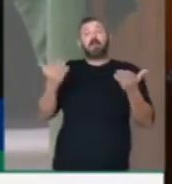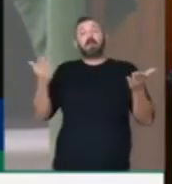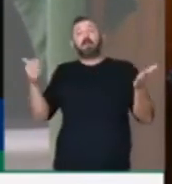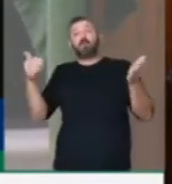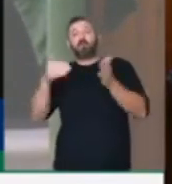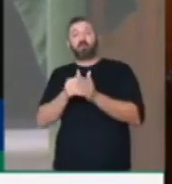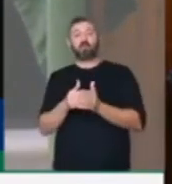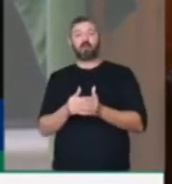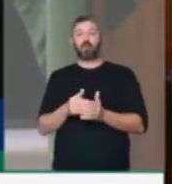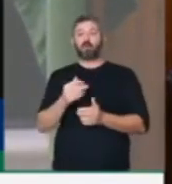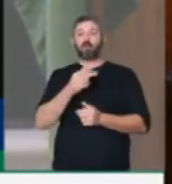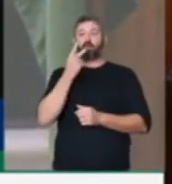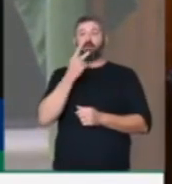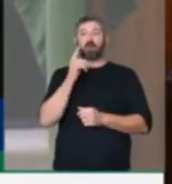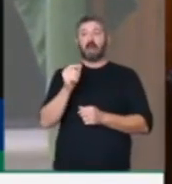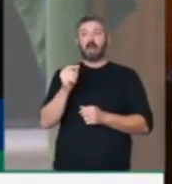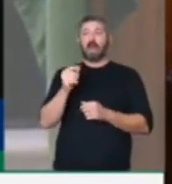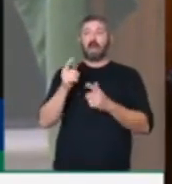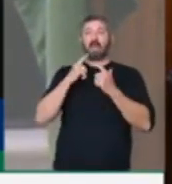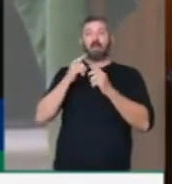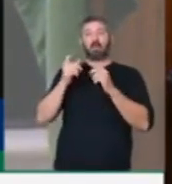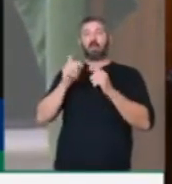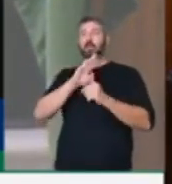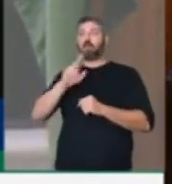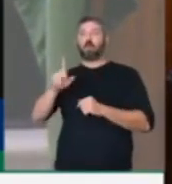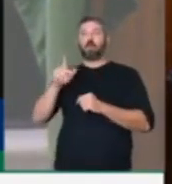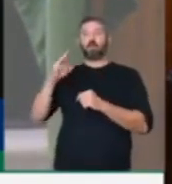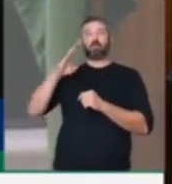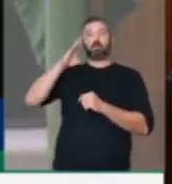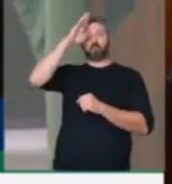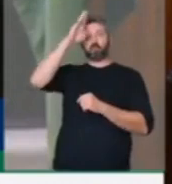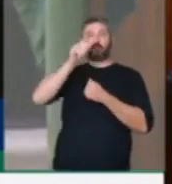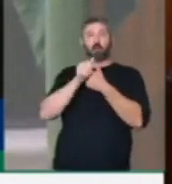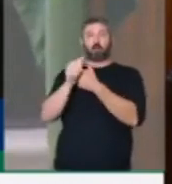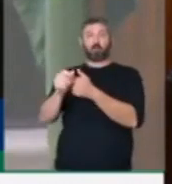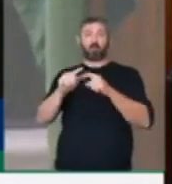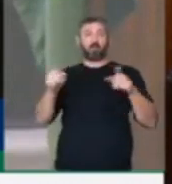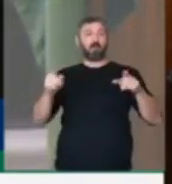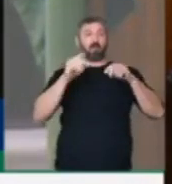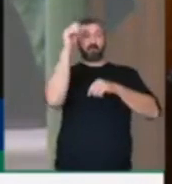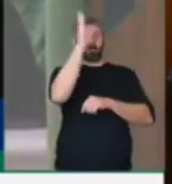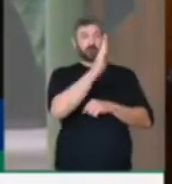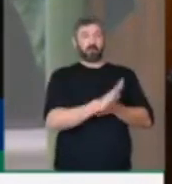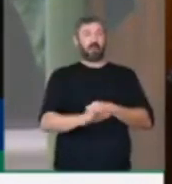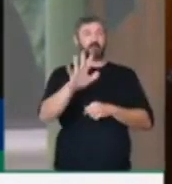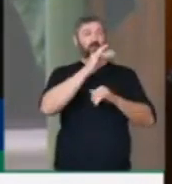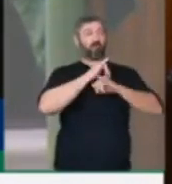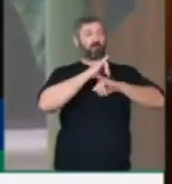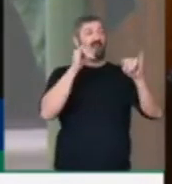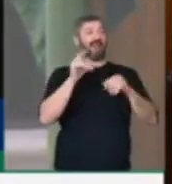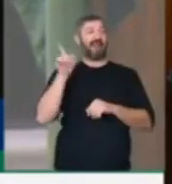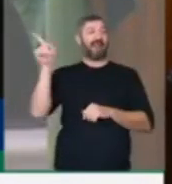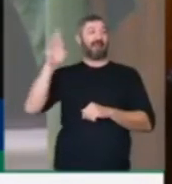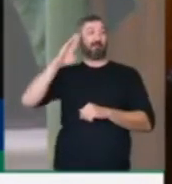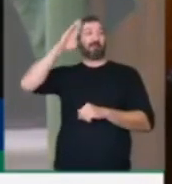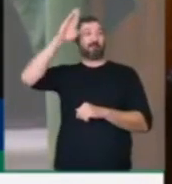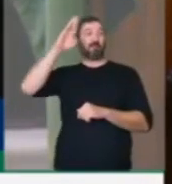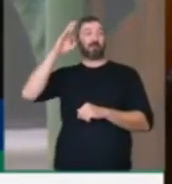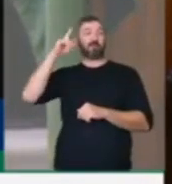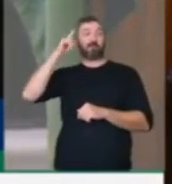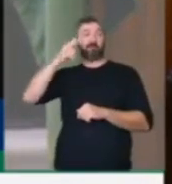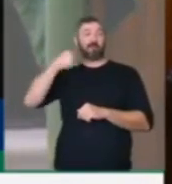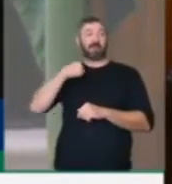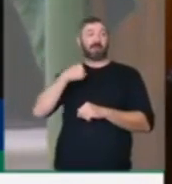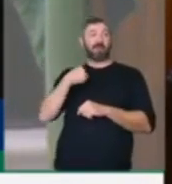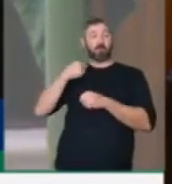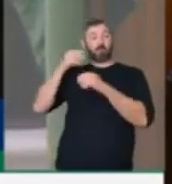negou que seguia as ordens de Jair Bolsonaro depois de ter dito para todo o país que quem mandava era Bolsonaro. Então, um país que não cuida do meio